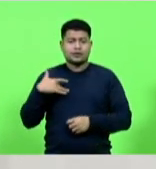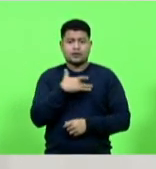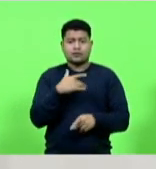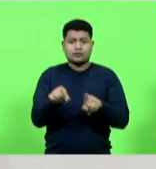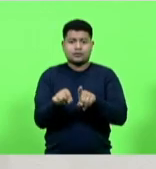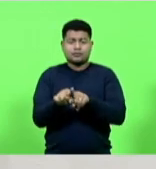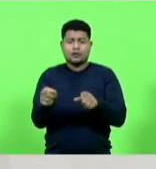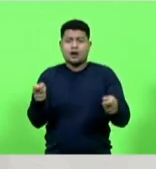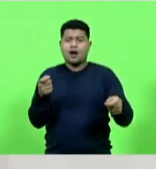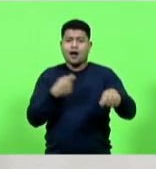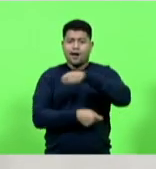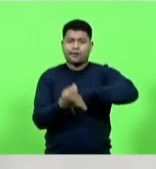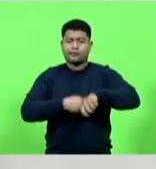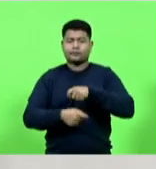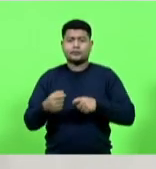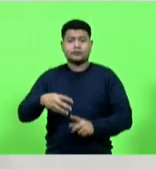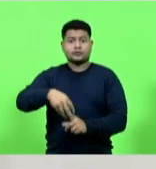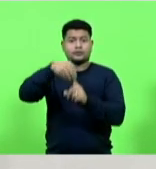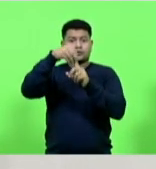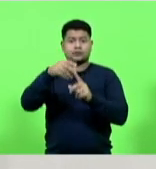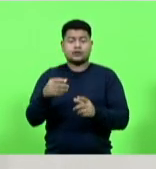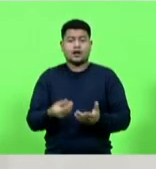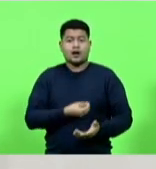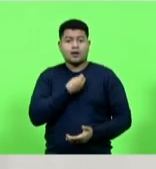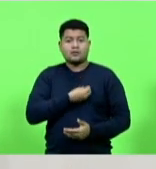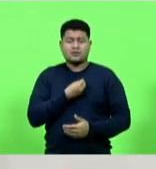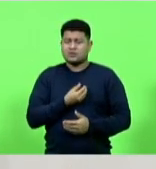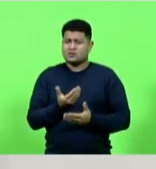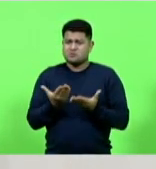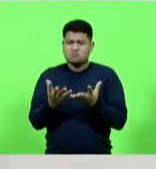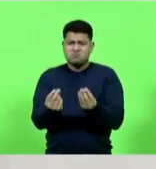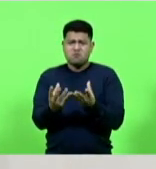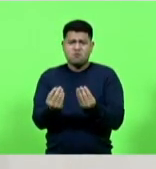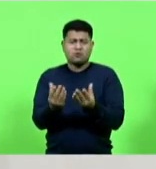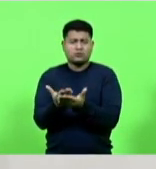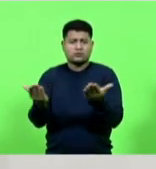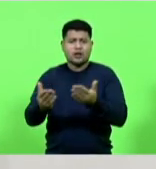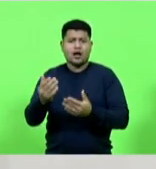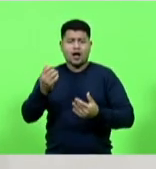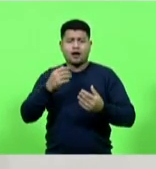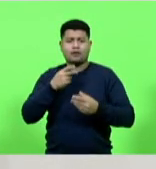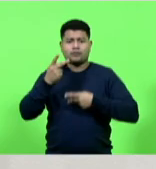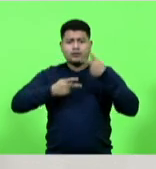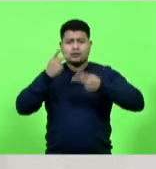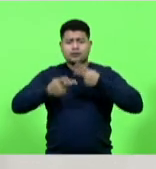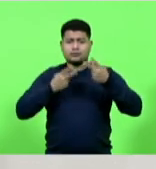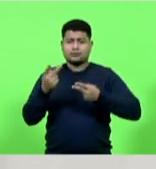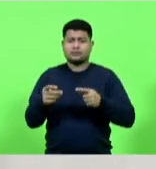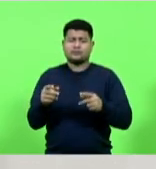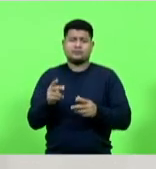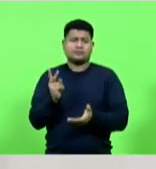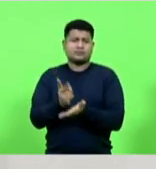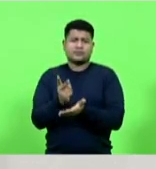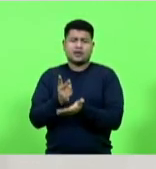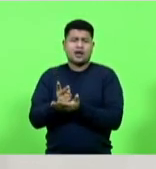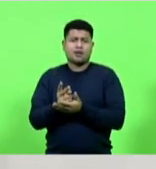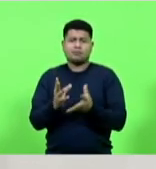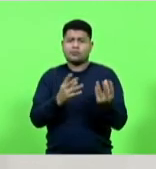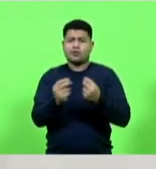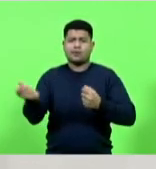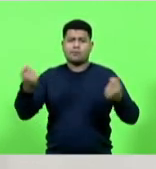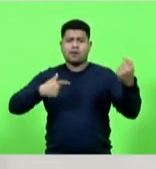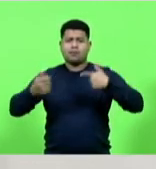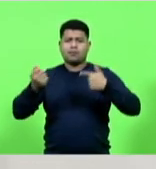presença constante do assunto em nossos noticiários que mesmo sob todo tipo de crítica se manteve firme no